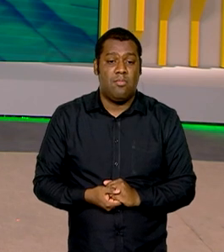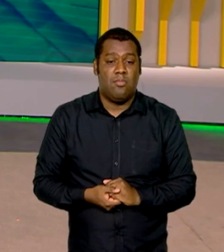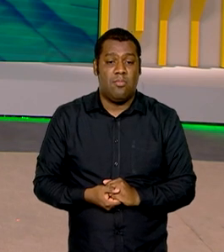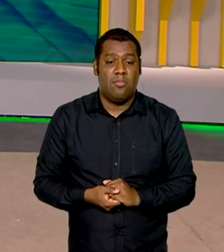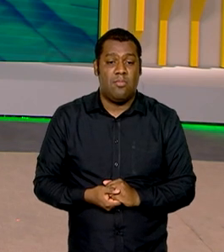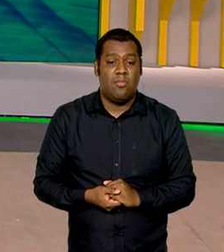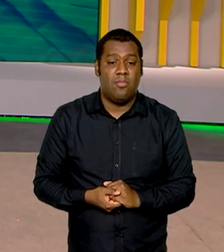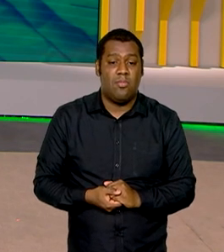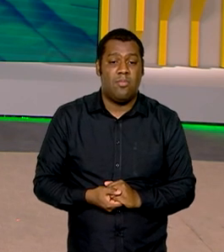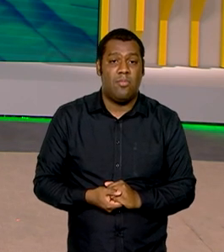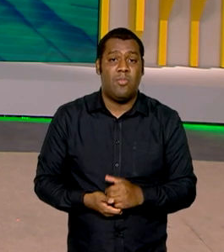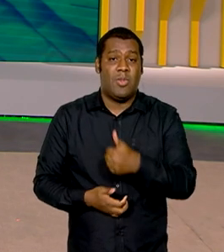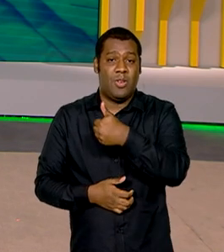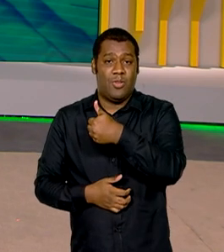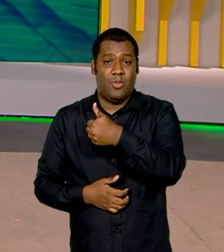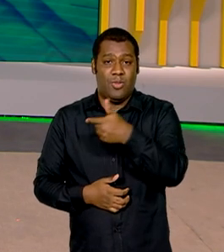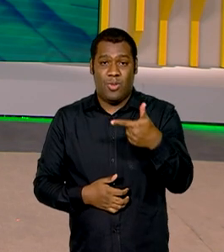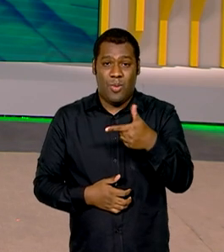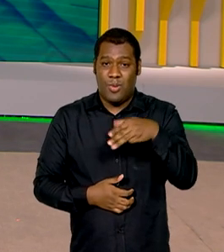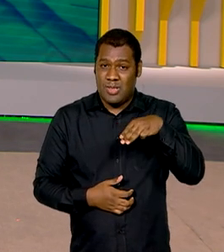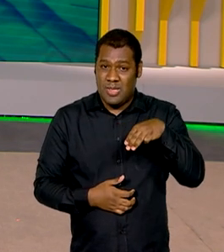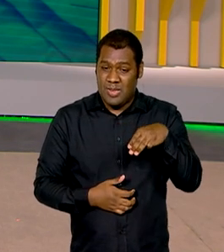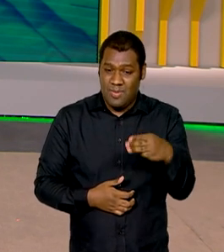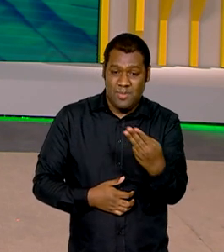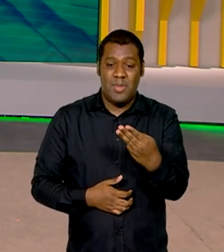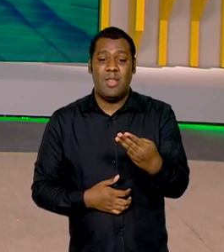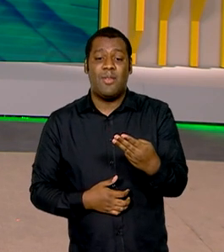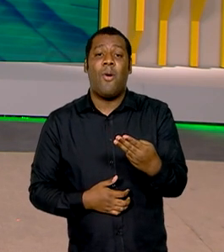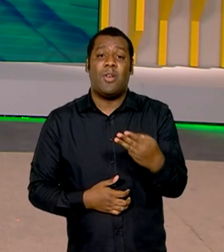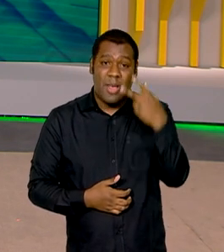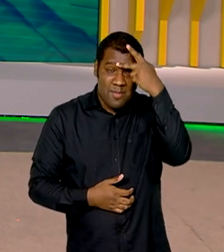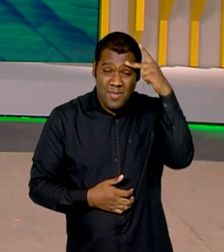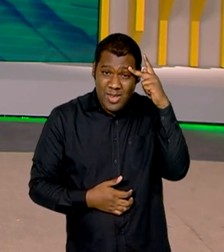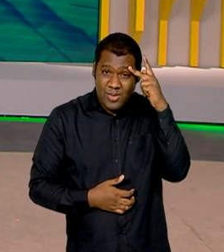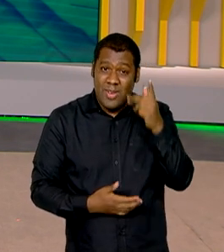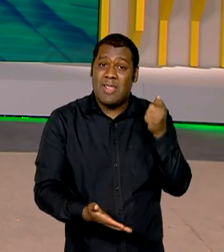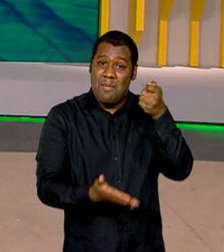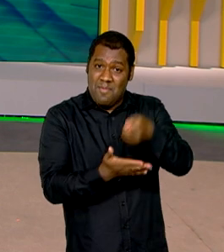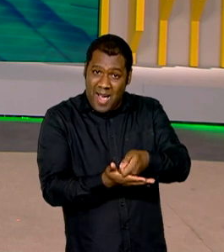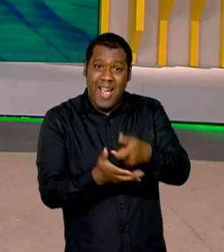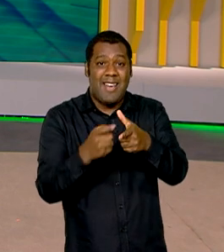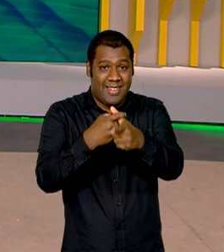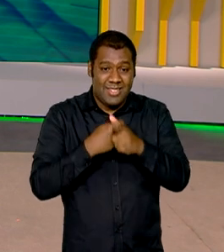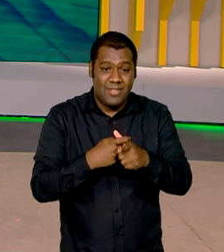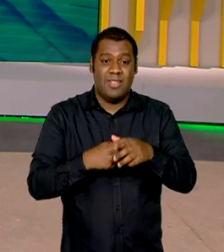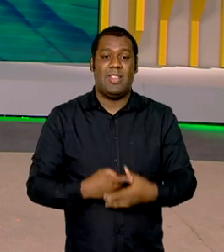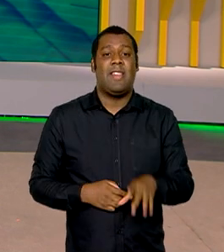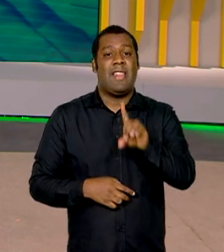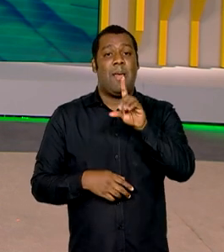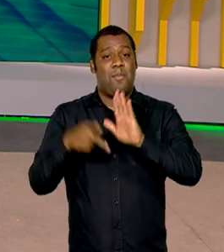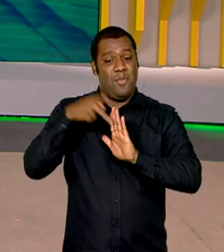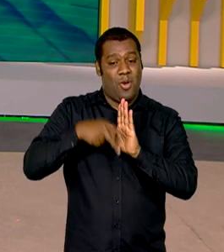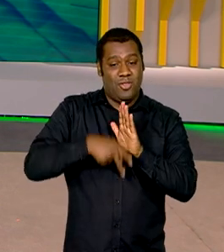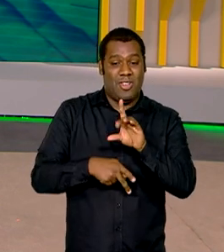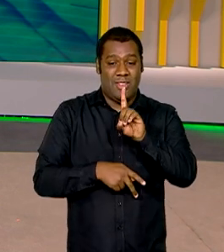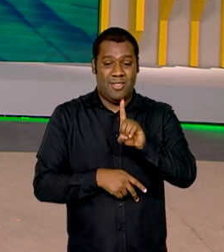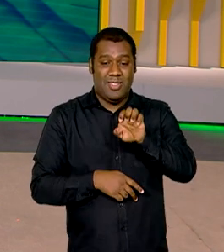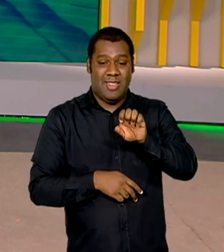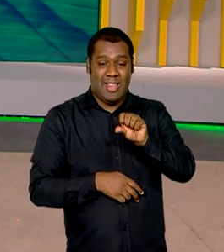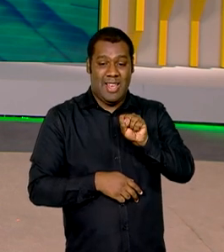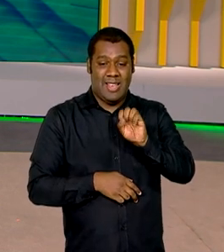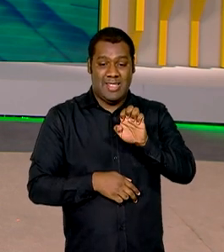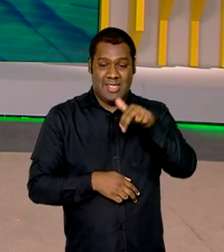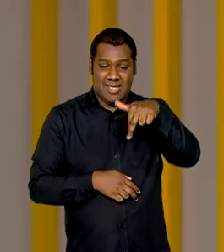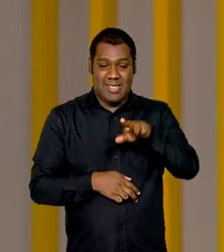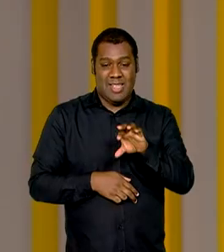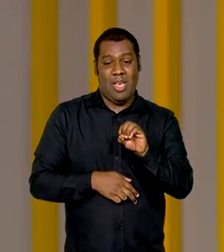Com mais de 12 milhões de renegociações, o Desenrola Brasil já é considerado um sucesso pelo Ministério da